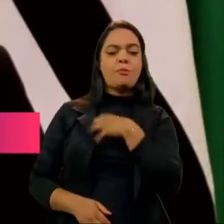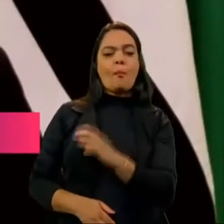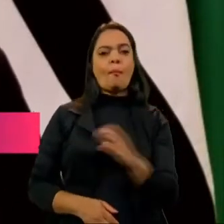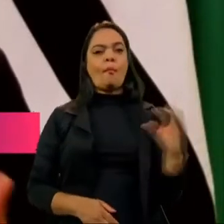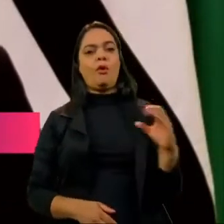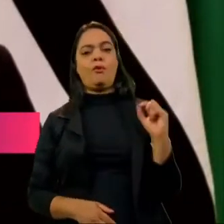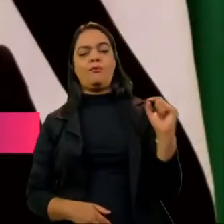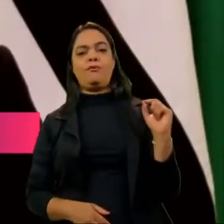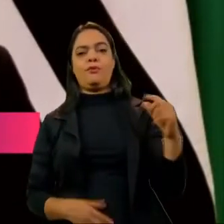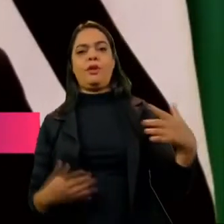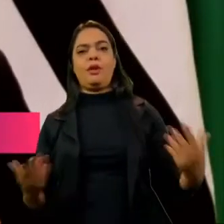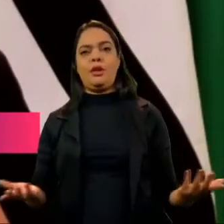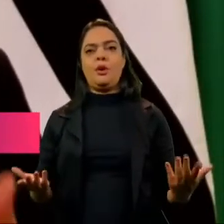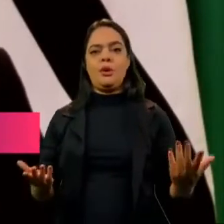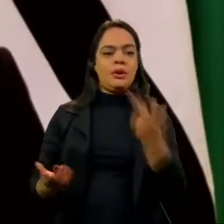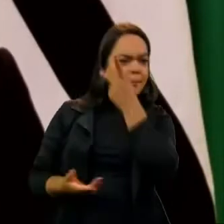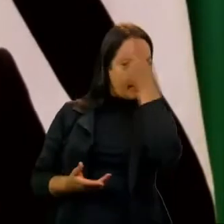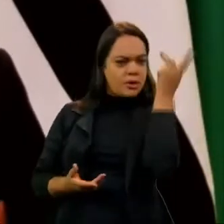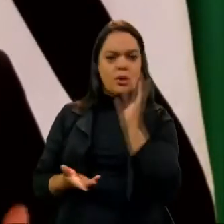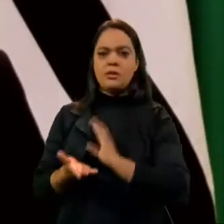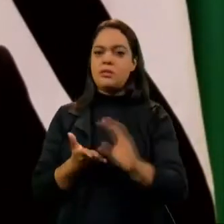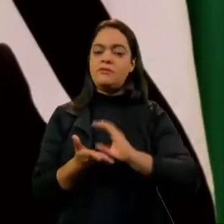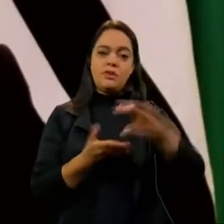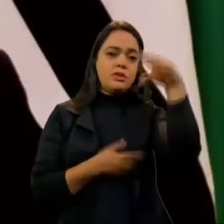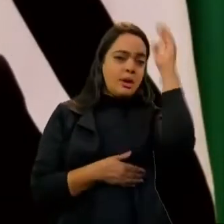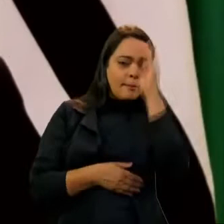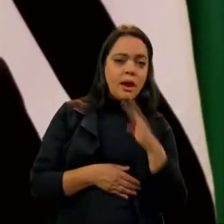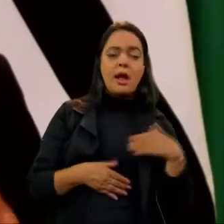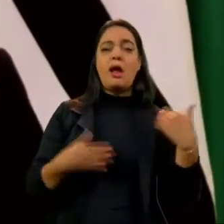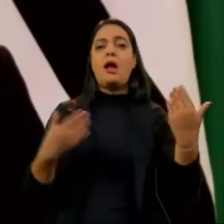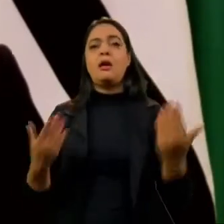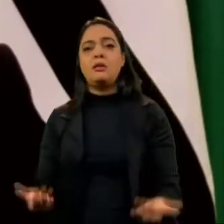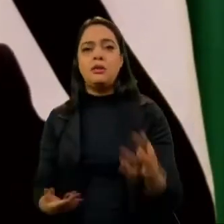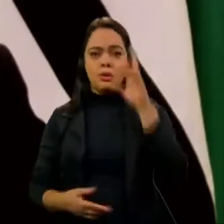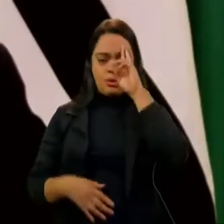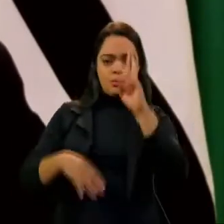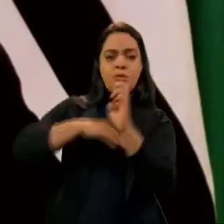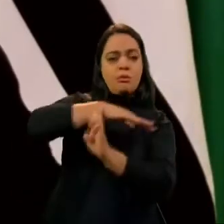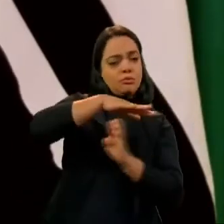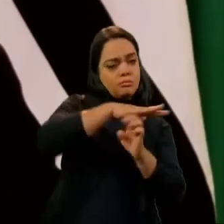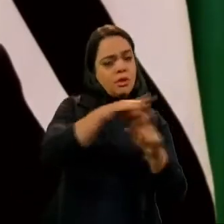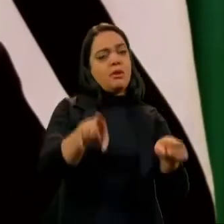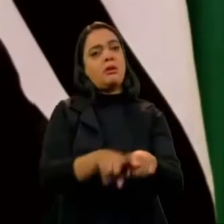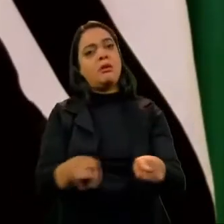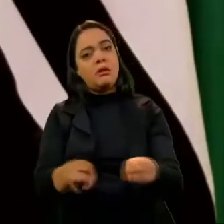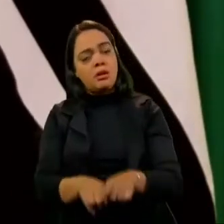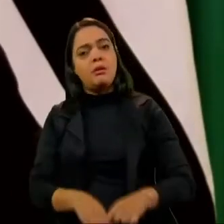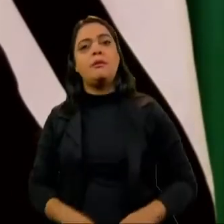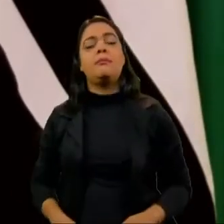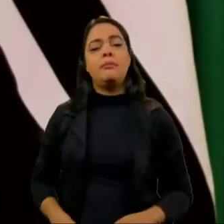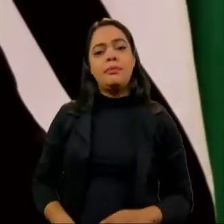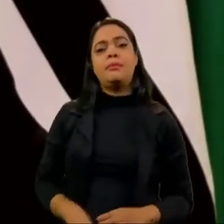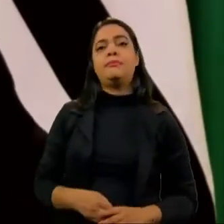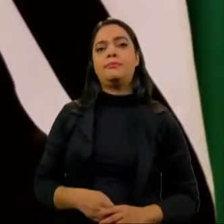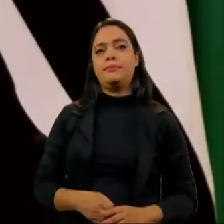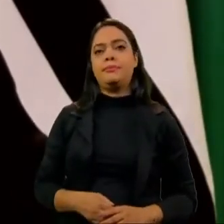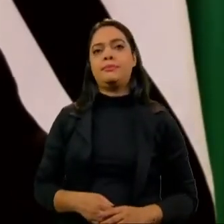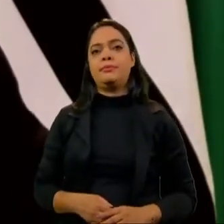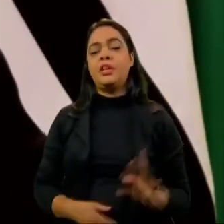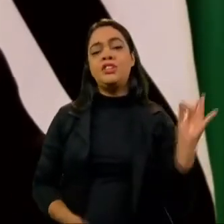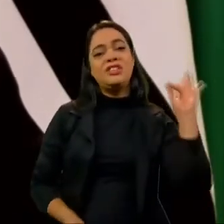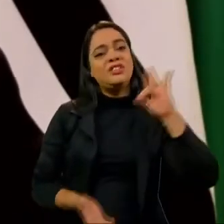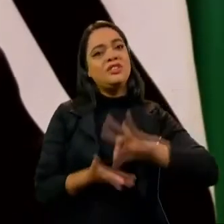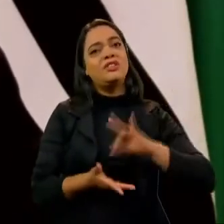consumidores, nos investidores, nos produtores, nos empresários, de, de fato,